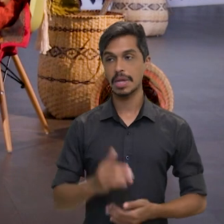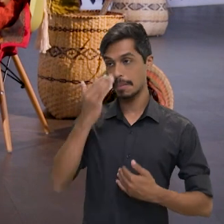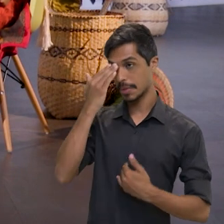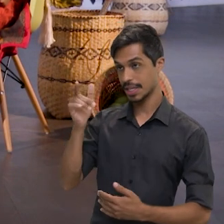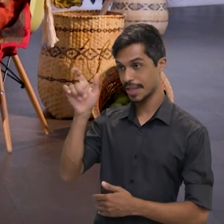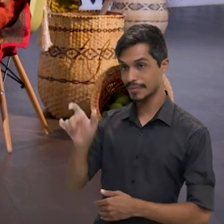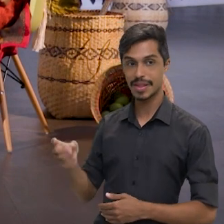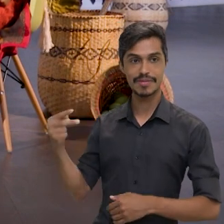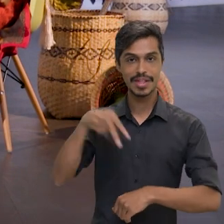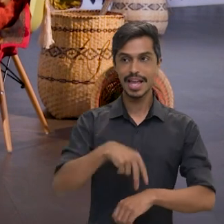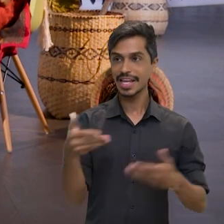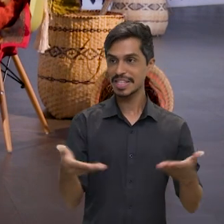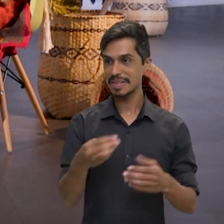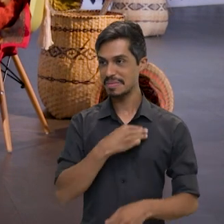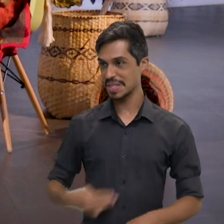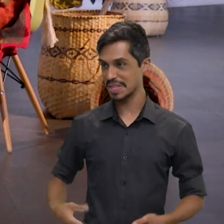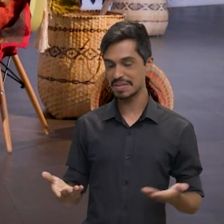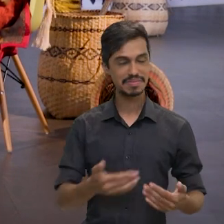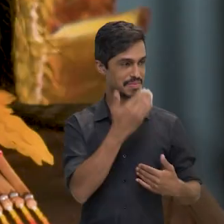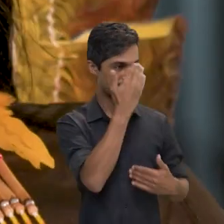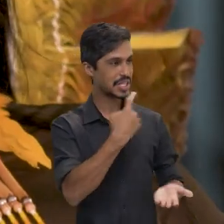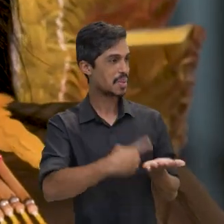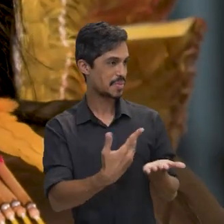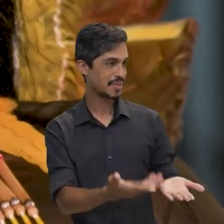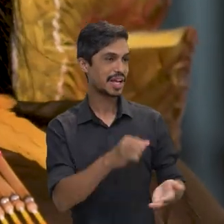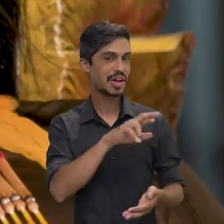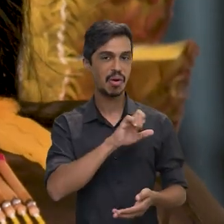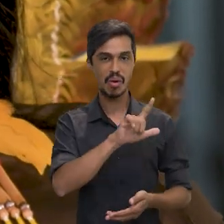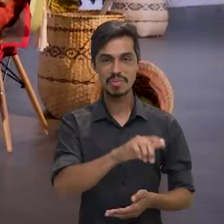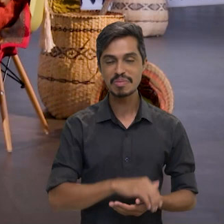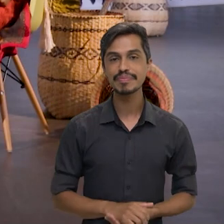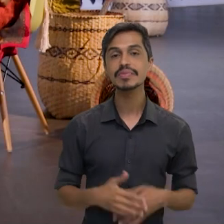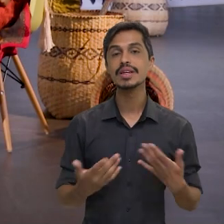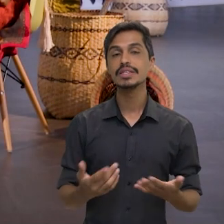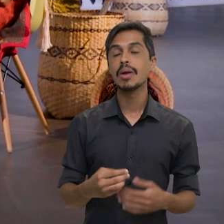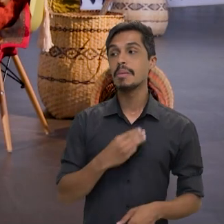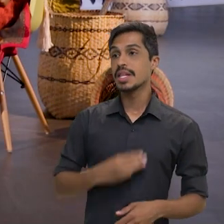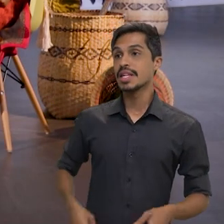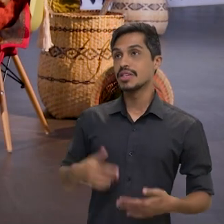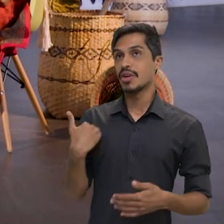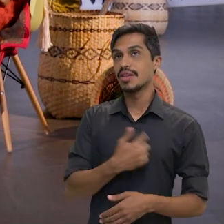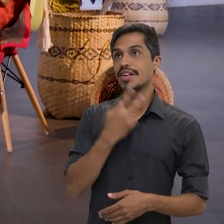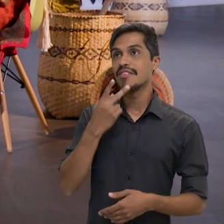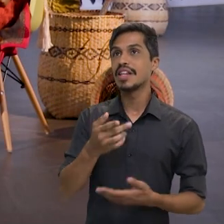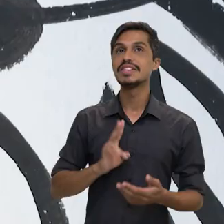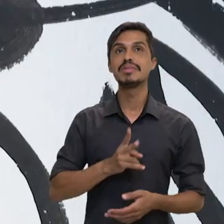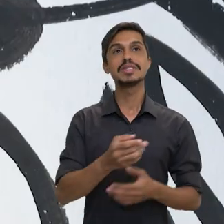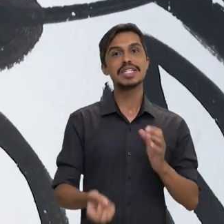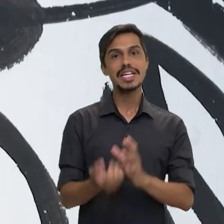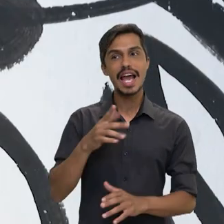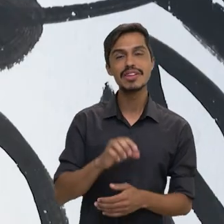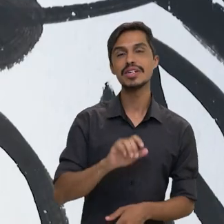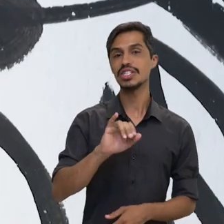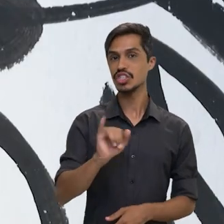Obrigada pela presença aqui no Brasil em Pauta, ministra. Obrigada pelo convite, Carol. Bom, ministra, como falamos, criado em janeiro